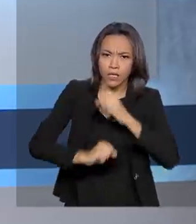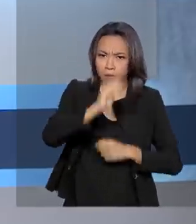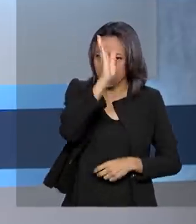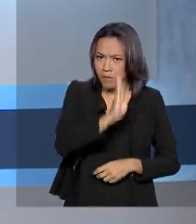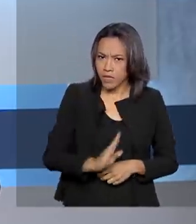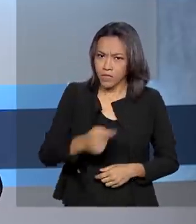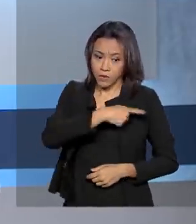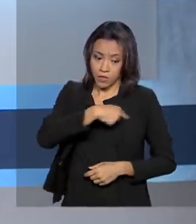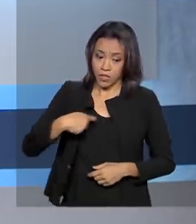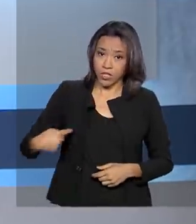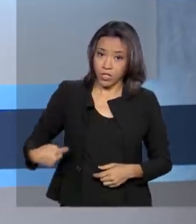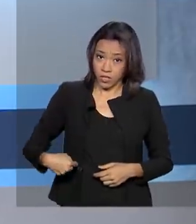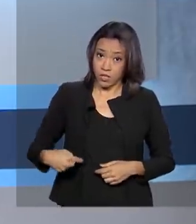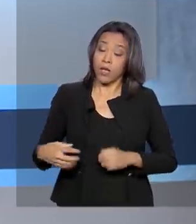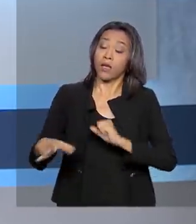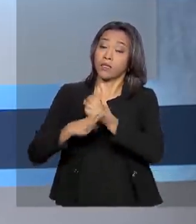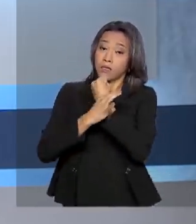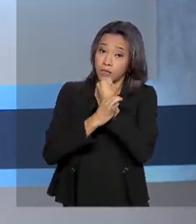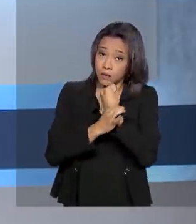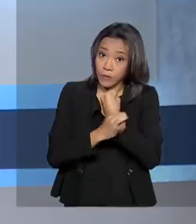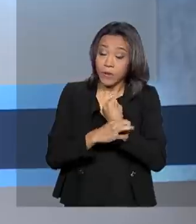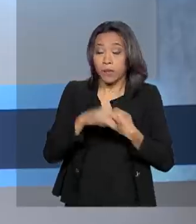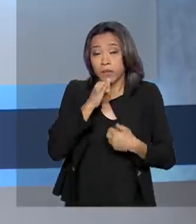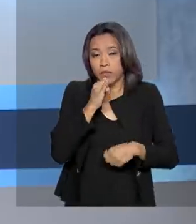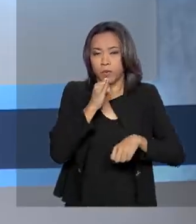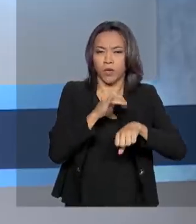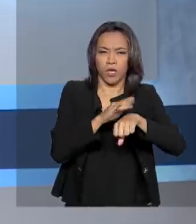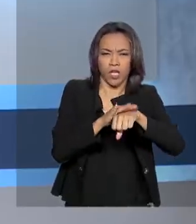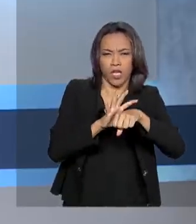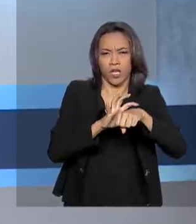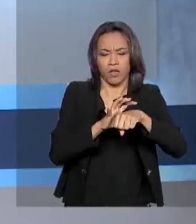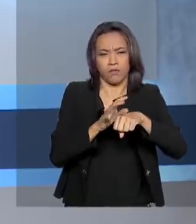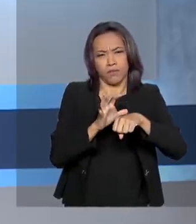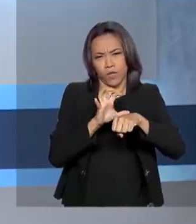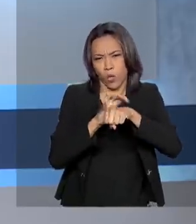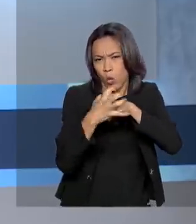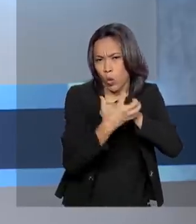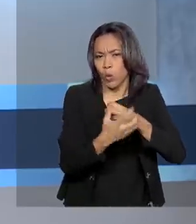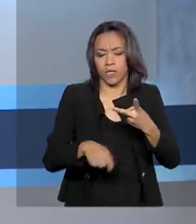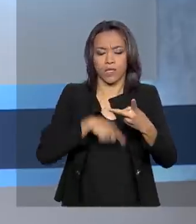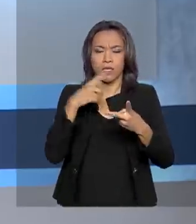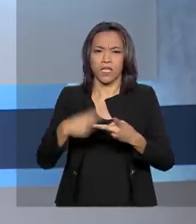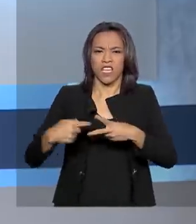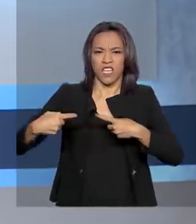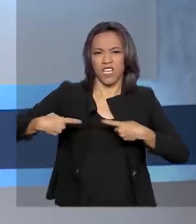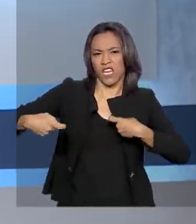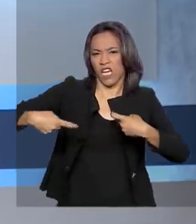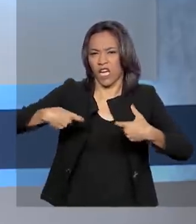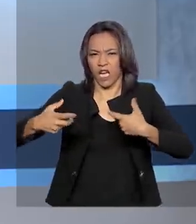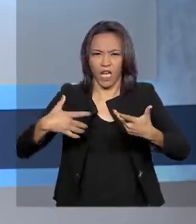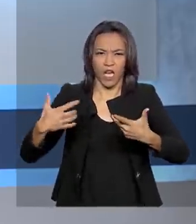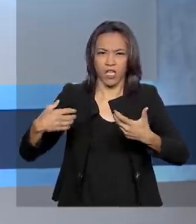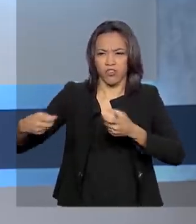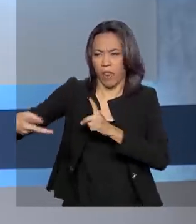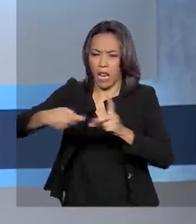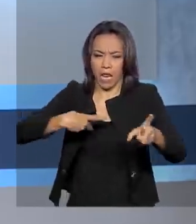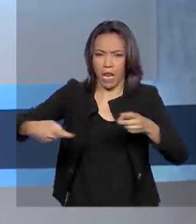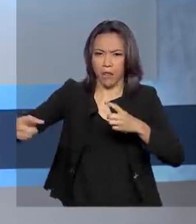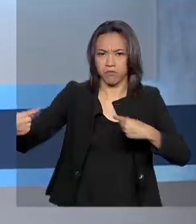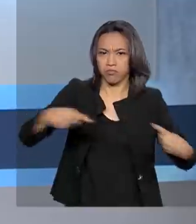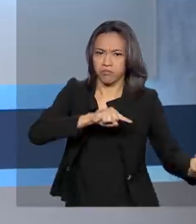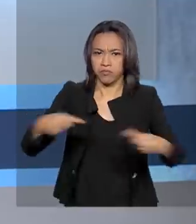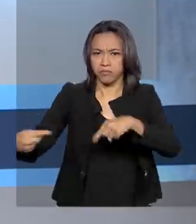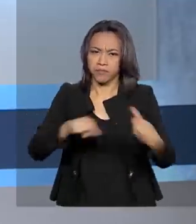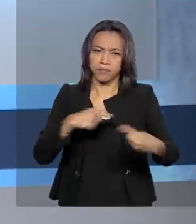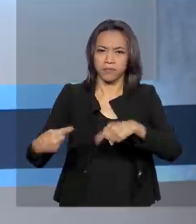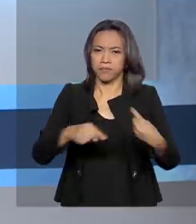sólida. Segundo a ministra, fatores como o coronavírus e a guerra comercial entre o país asiático e os Estados Unidos não devem